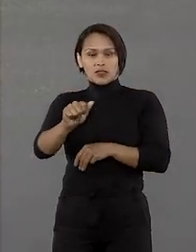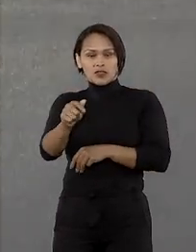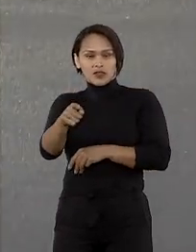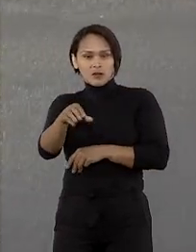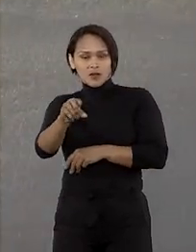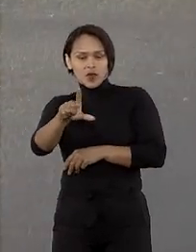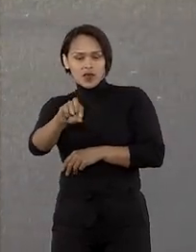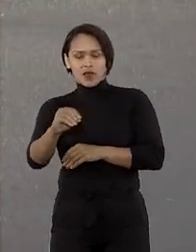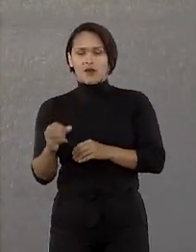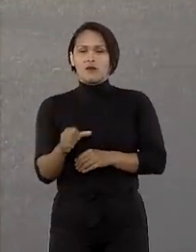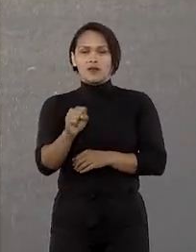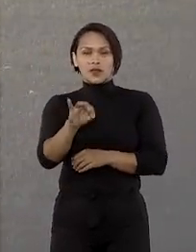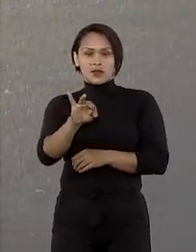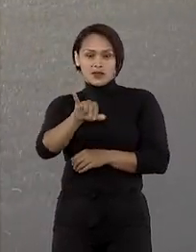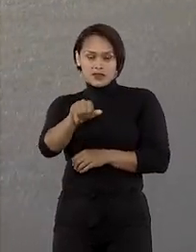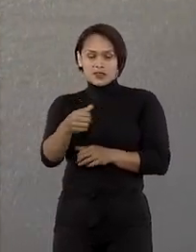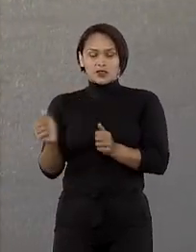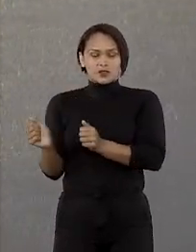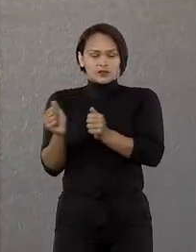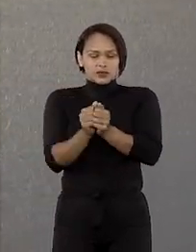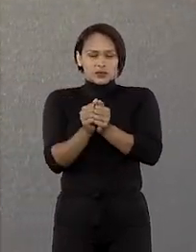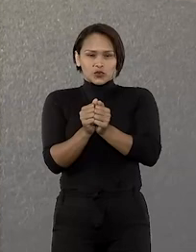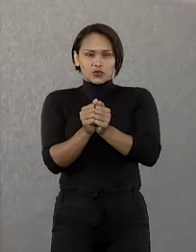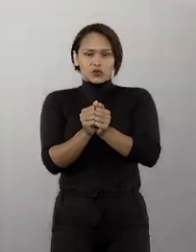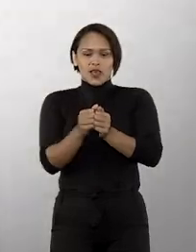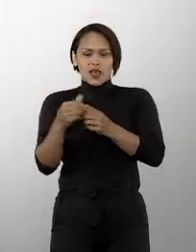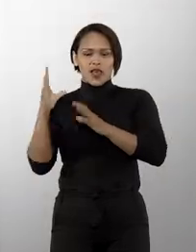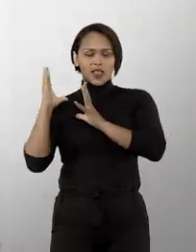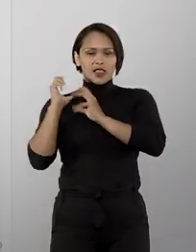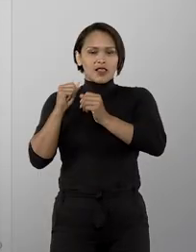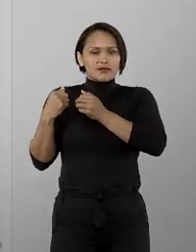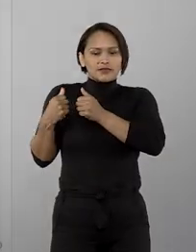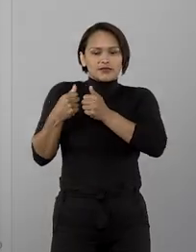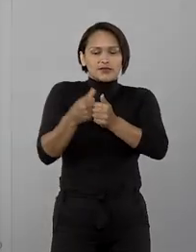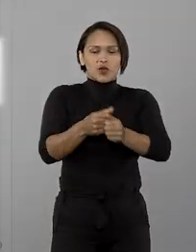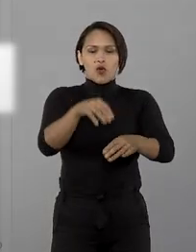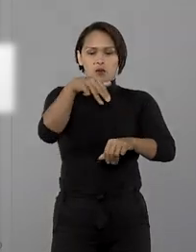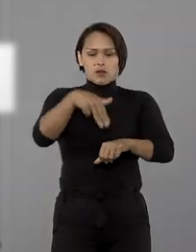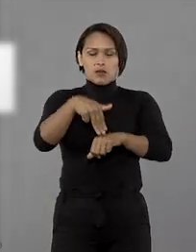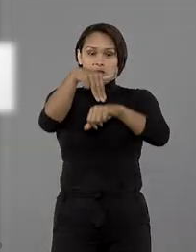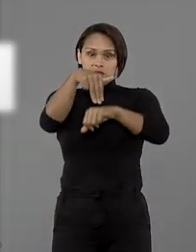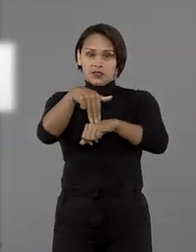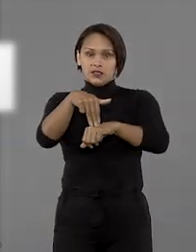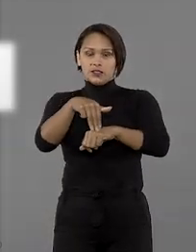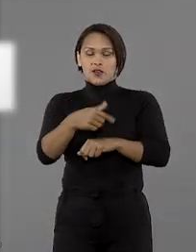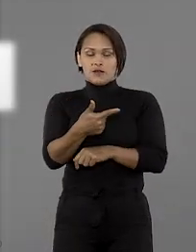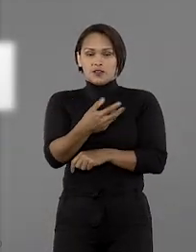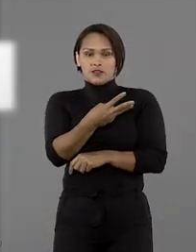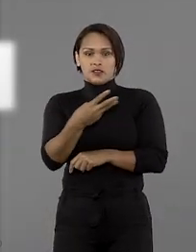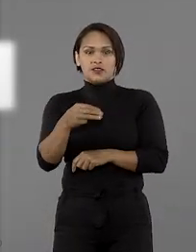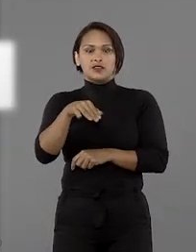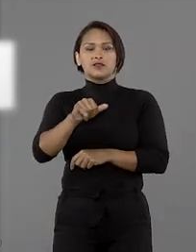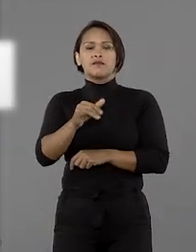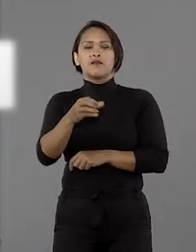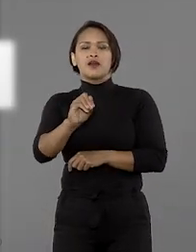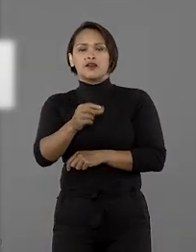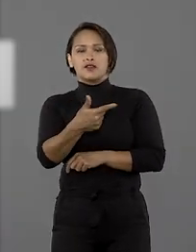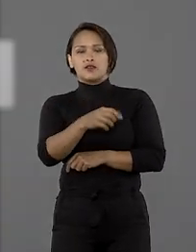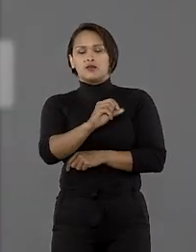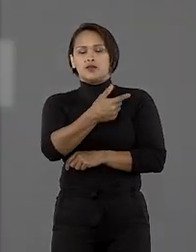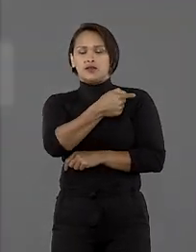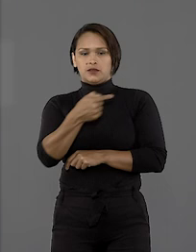Nunes Maia Filho para o Superior Tribunal de Justiça, onde tomou posse como ministro em 23 de maio de